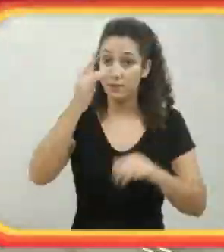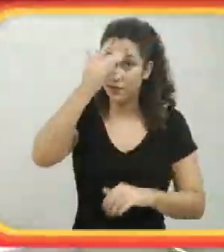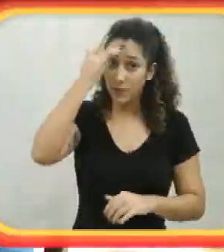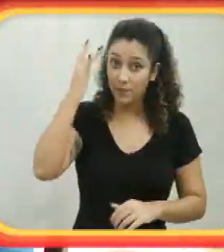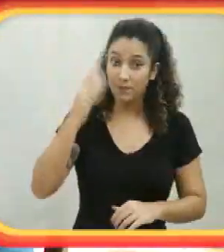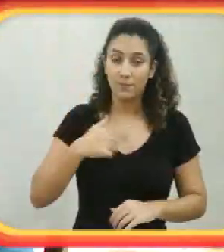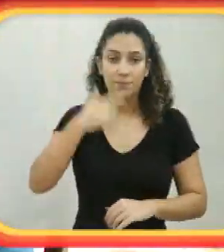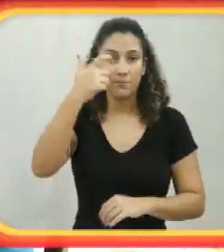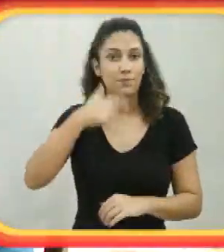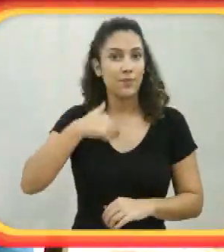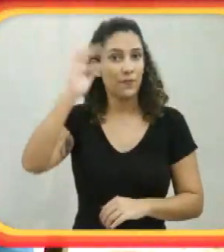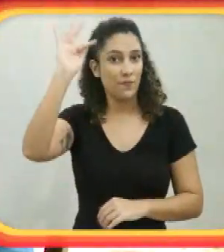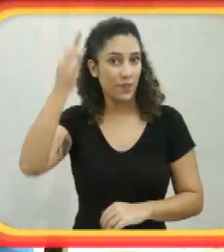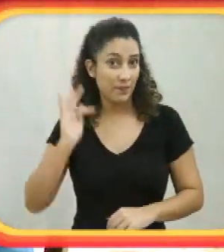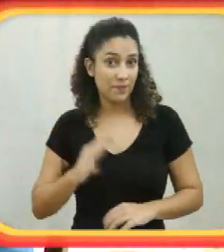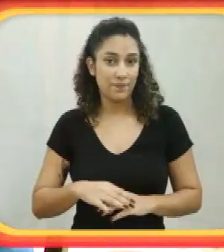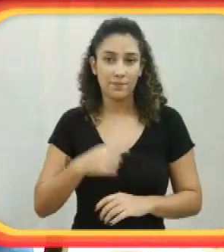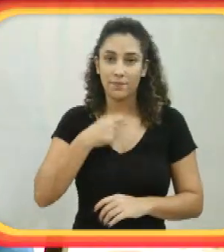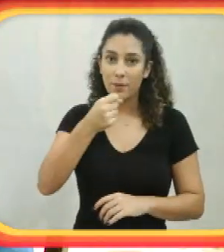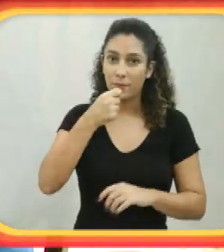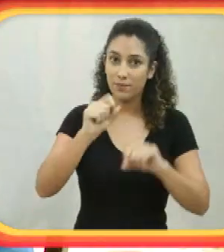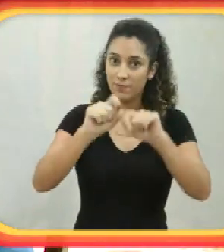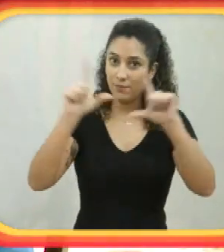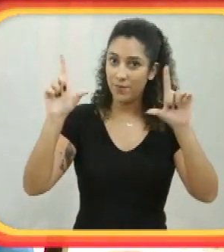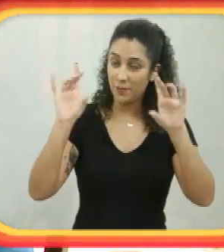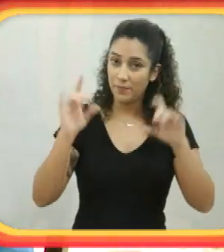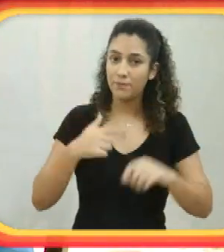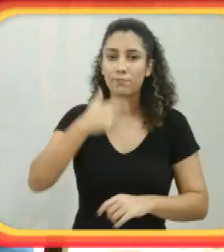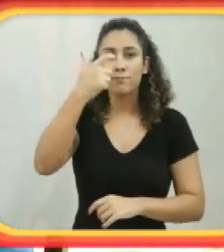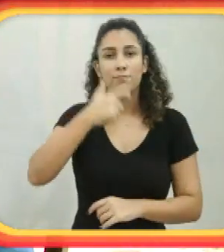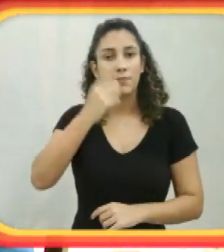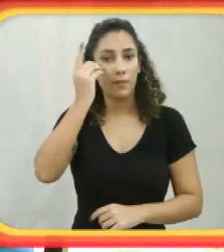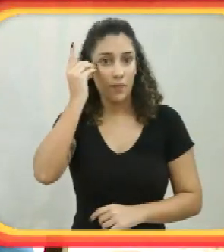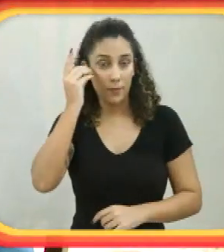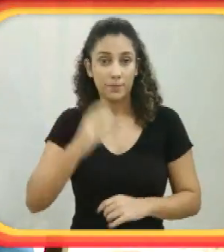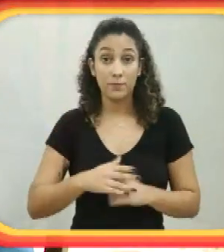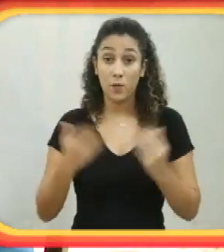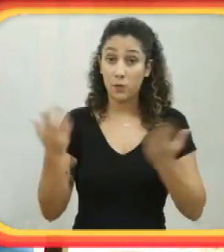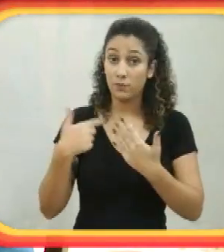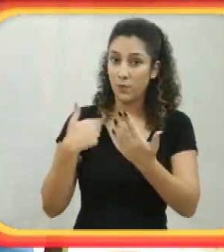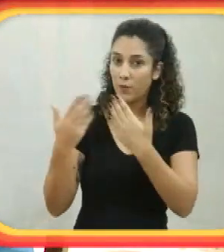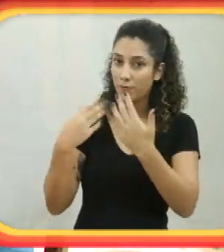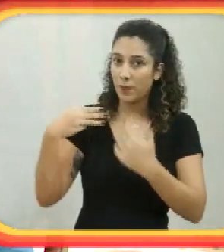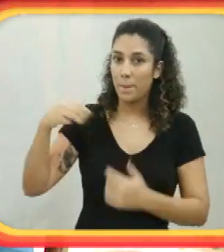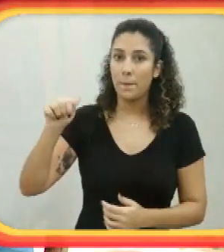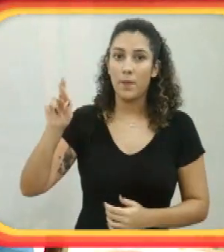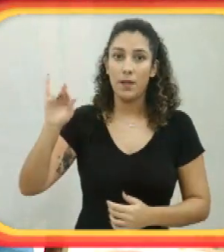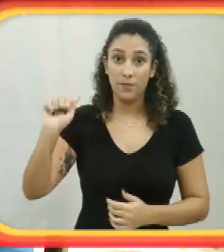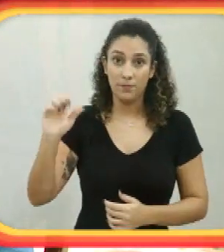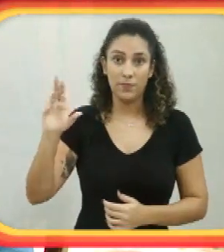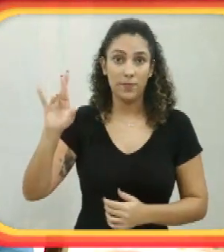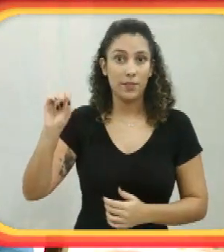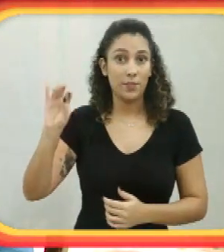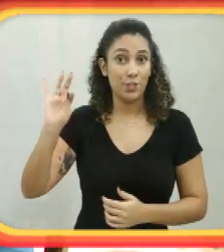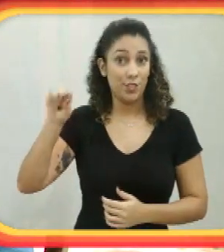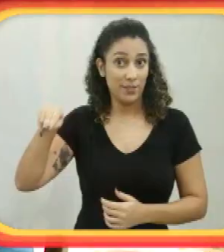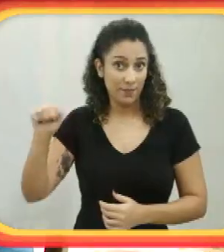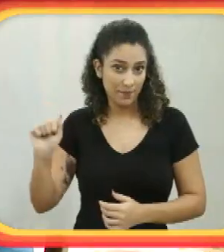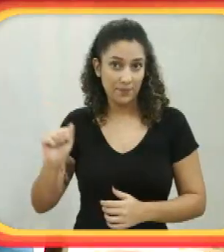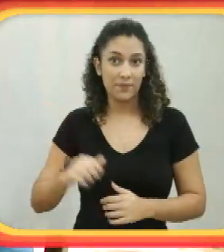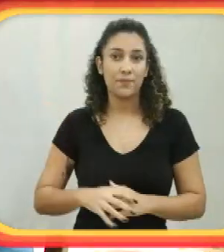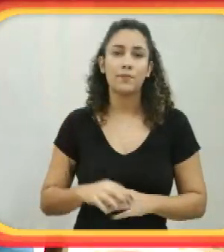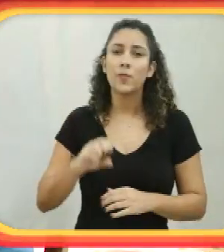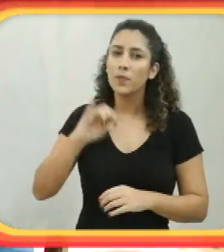Olá pessoal, sou a Fernanda Honorato, repórter do programa especial Intensis do Middown. E hoje vou conversar com a Maria